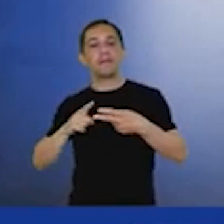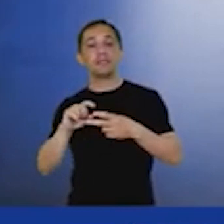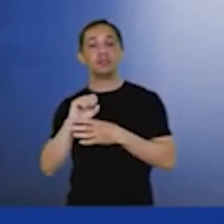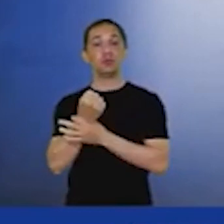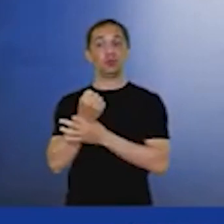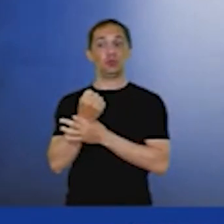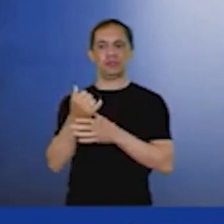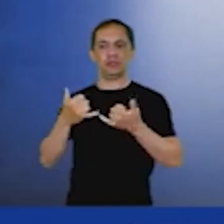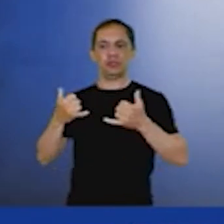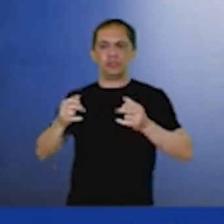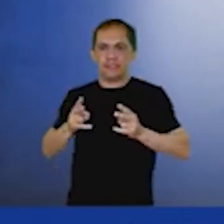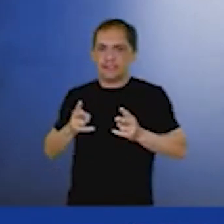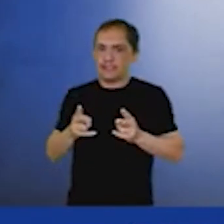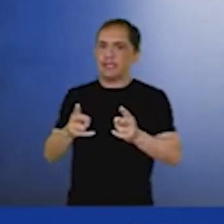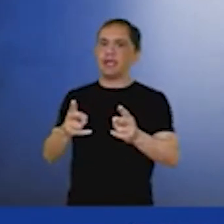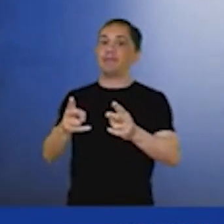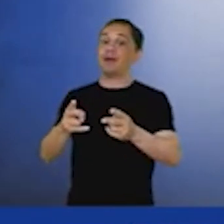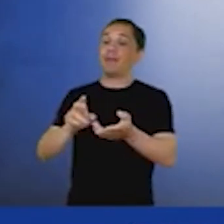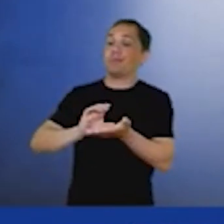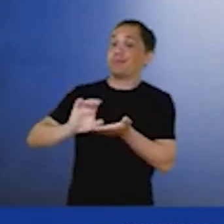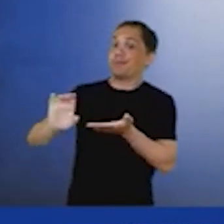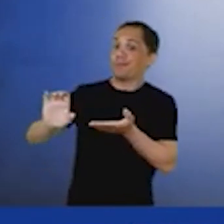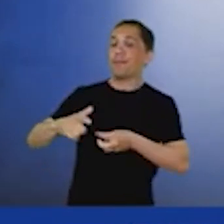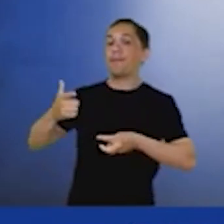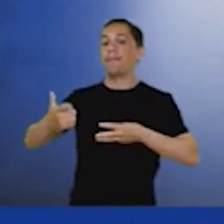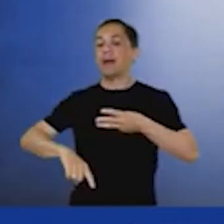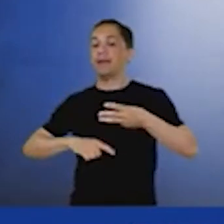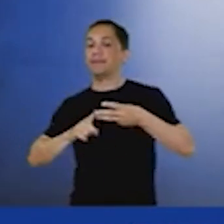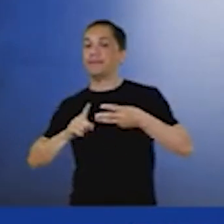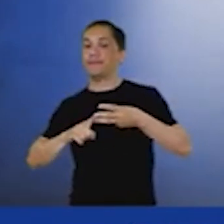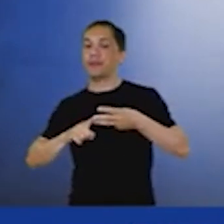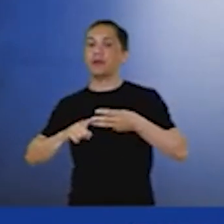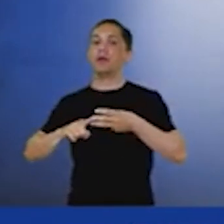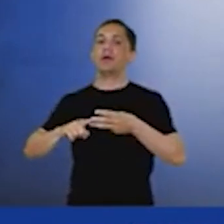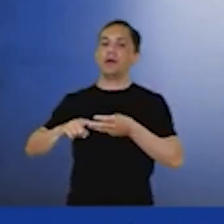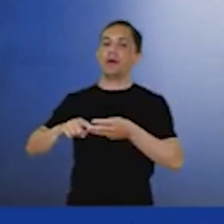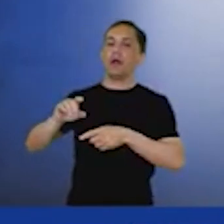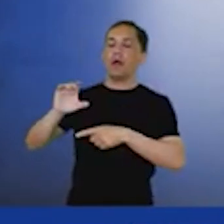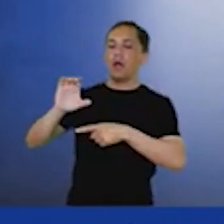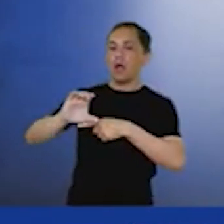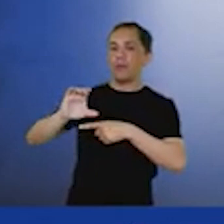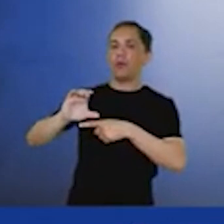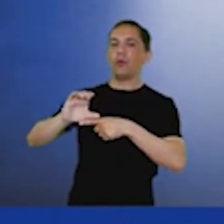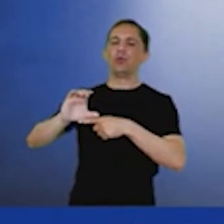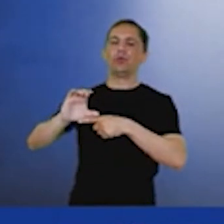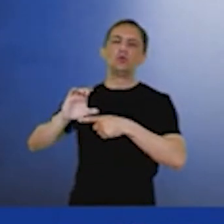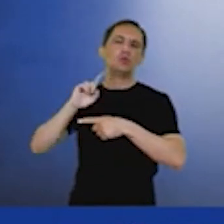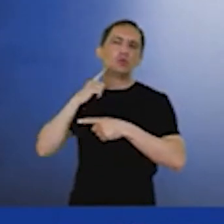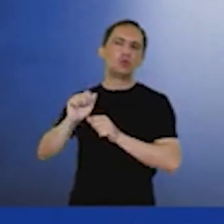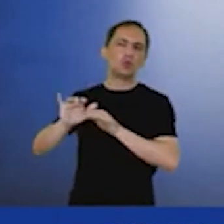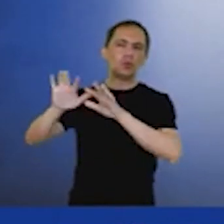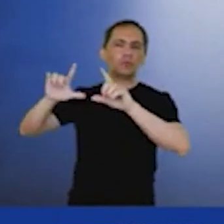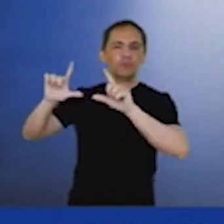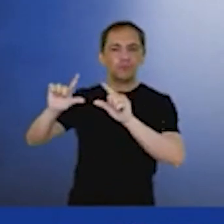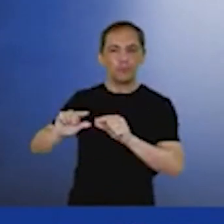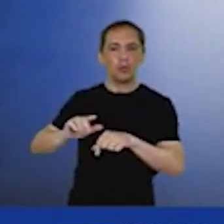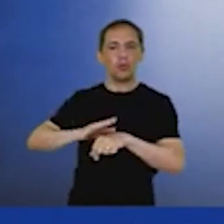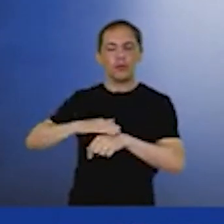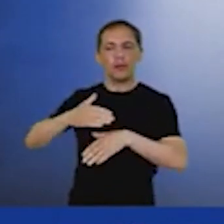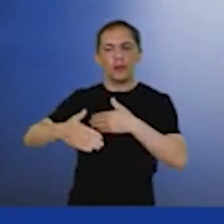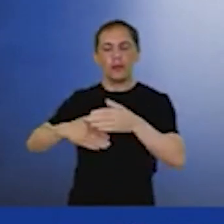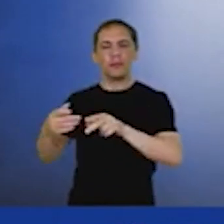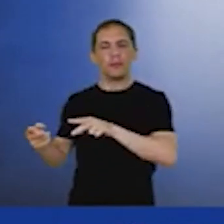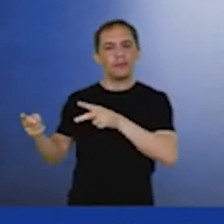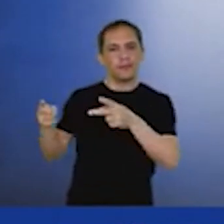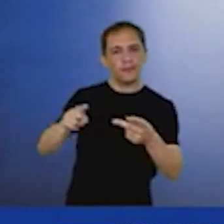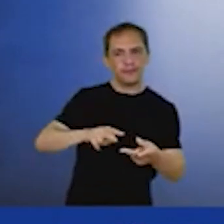tem que também ter a descarbonização gradual para ter um planeta sustentável e mais energia limpa sendo consumida no mundo. Indo